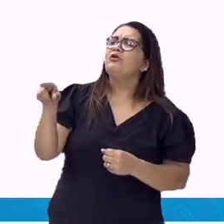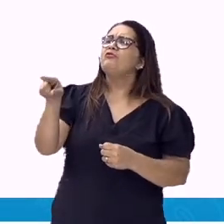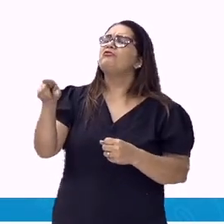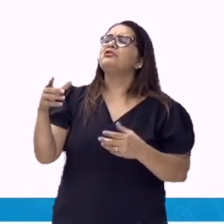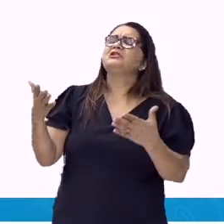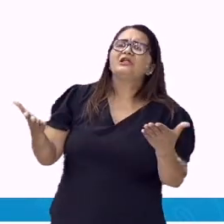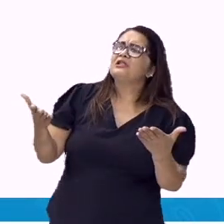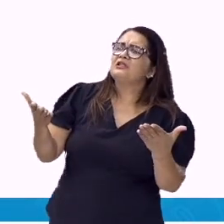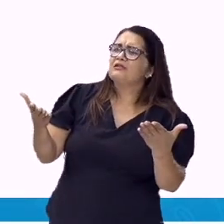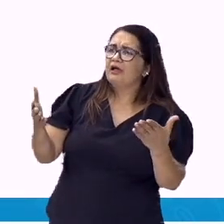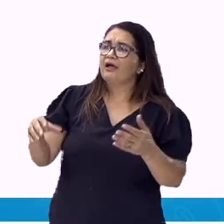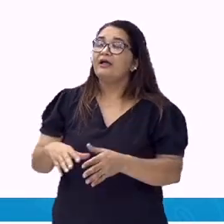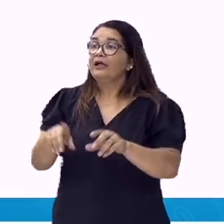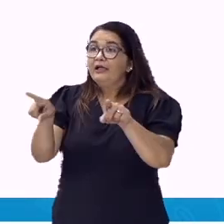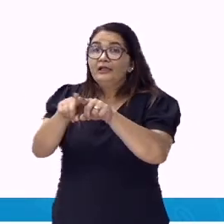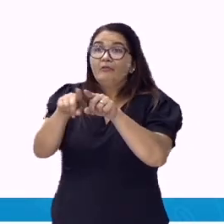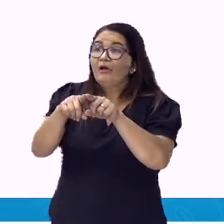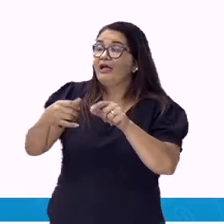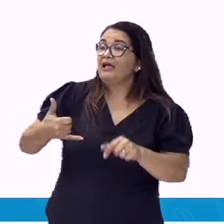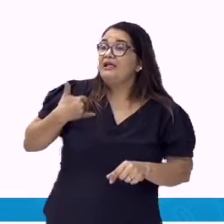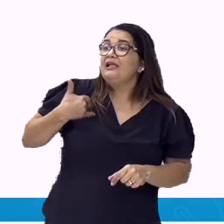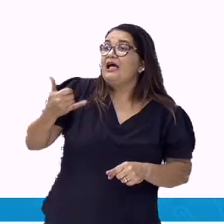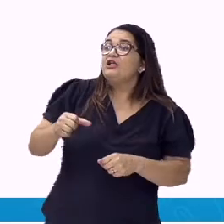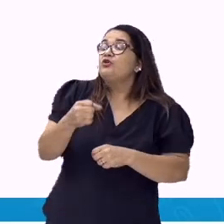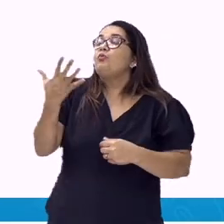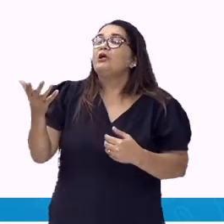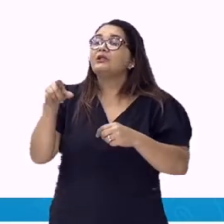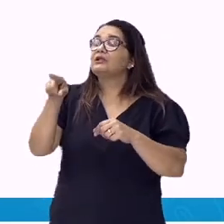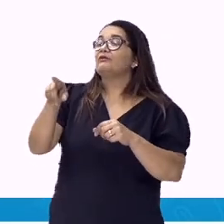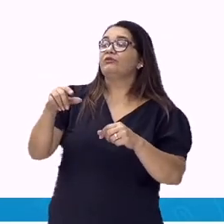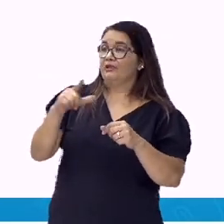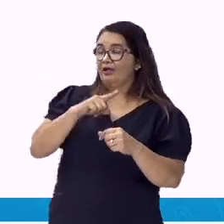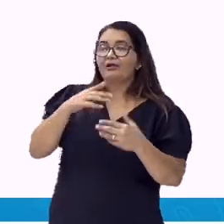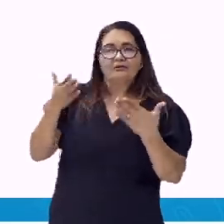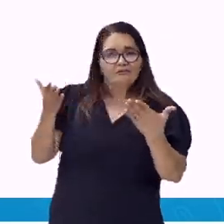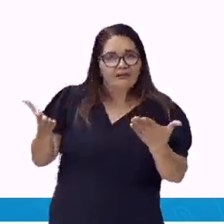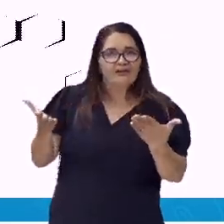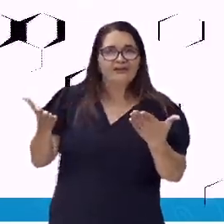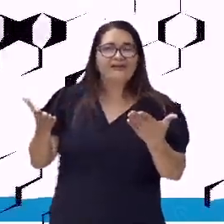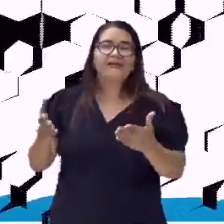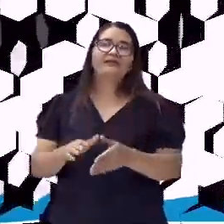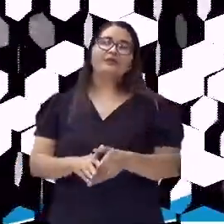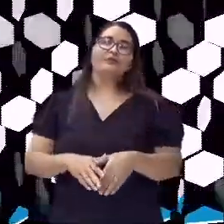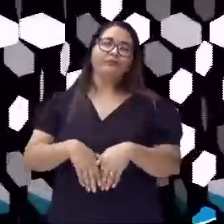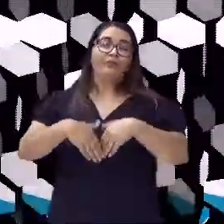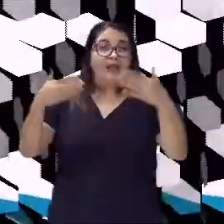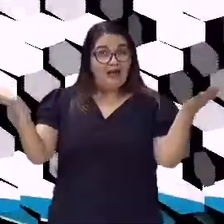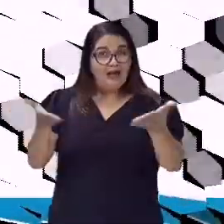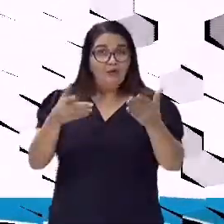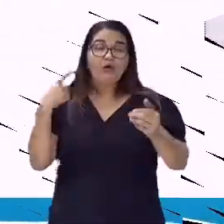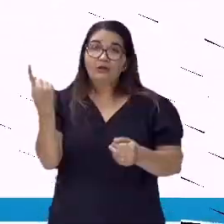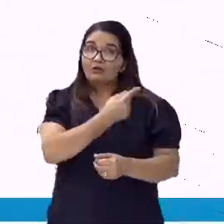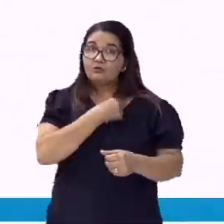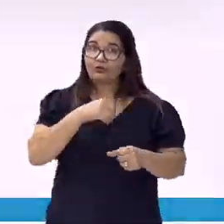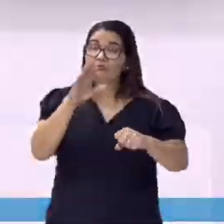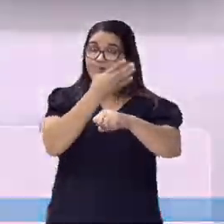Verifique quantas caixas serão necessárias para a mudança. E agora, vamos praticar.